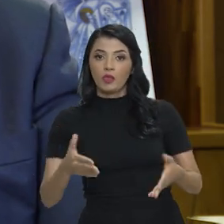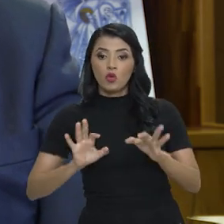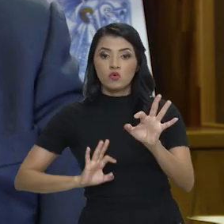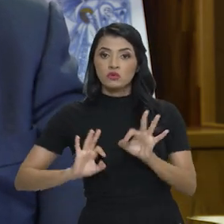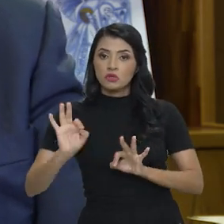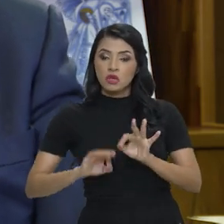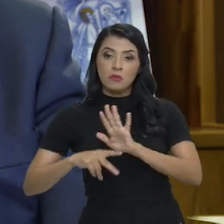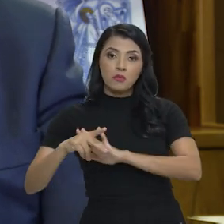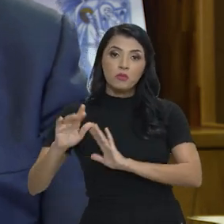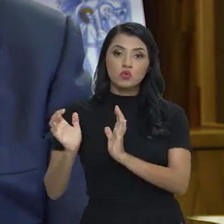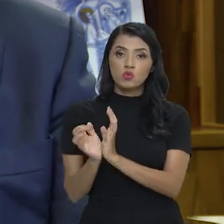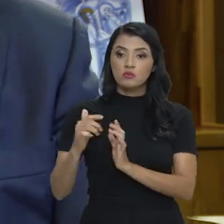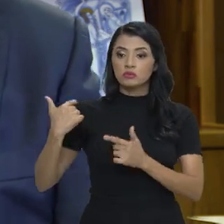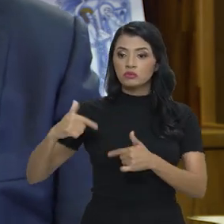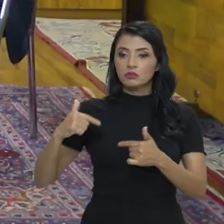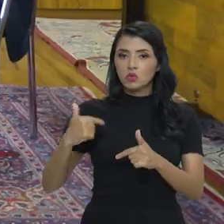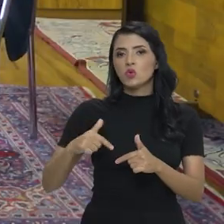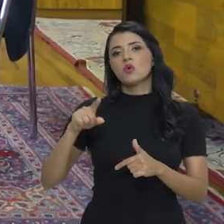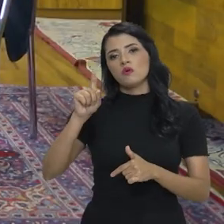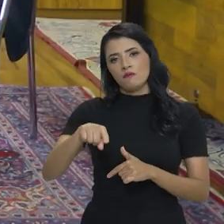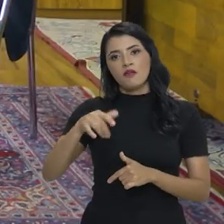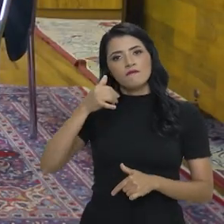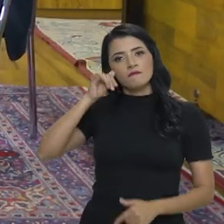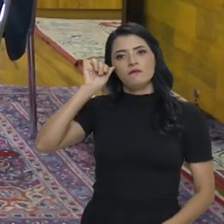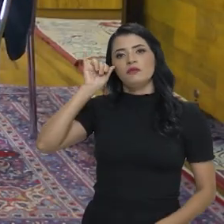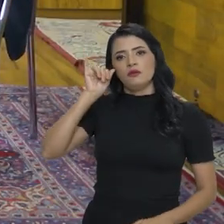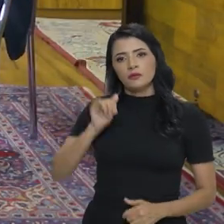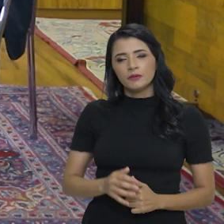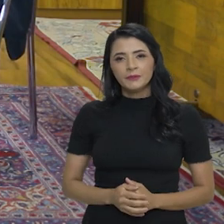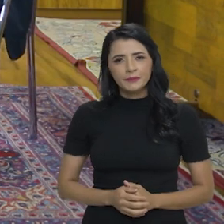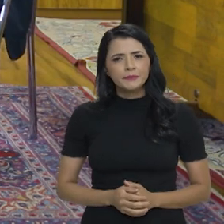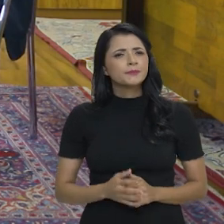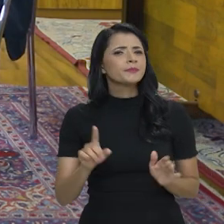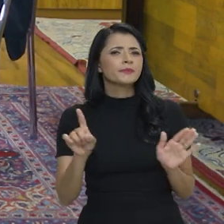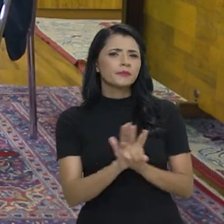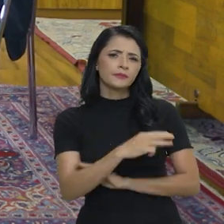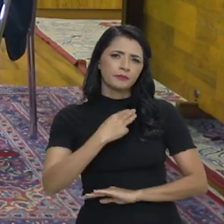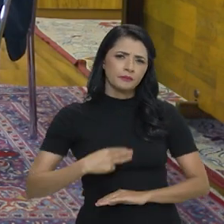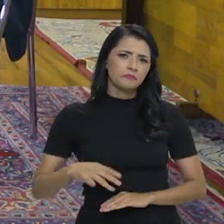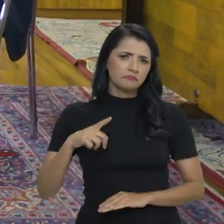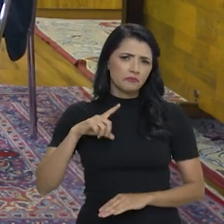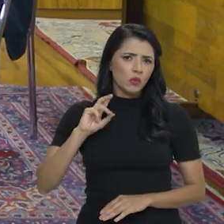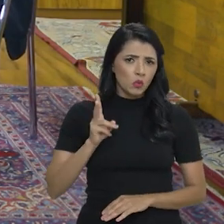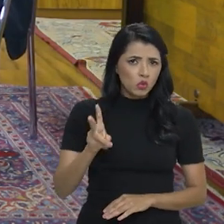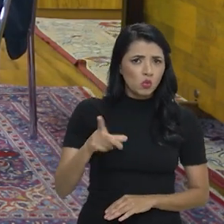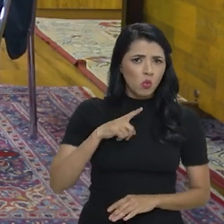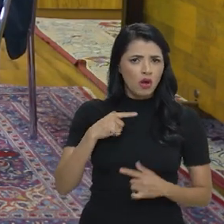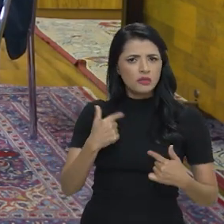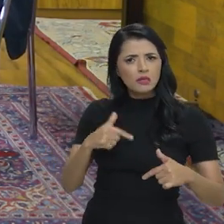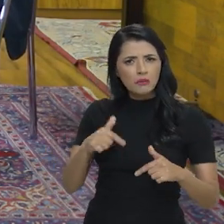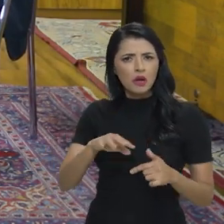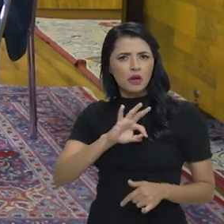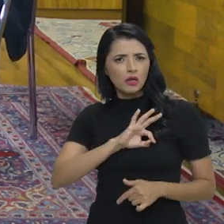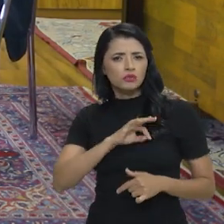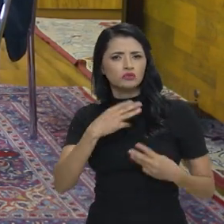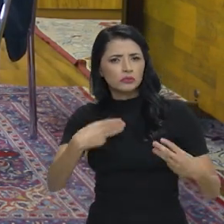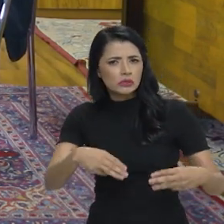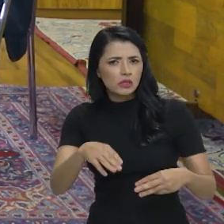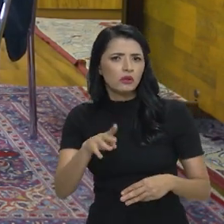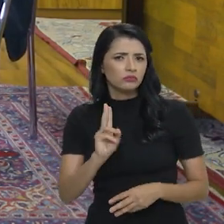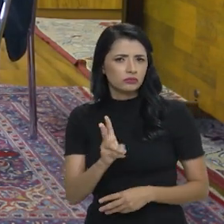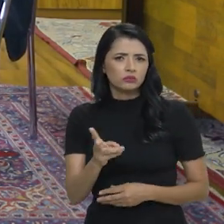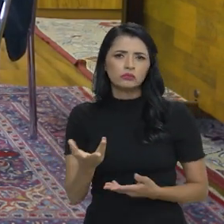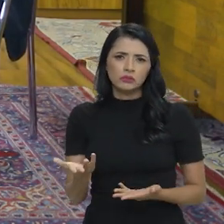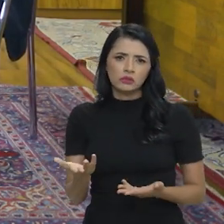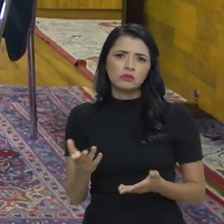participação organizada dos trabalhadores, seguramente vai evitar. Ministro, e a intenção de continuar com essas operações,